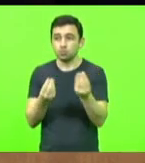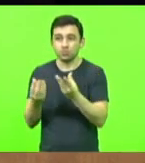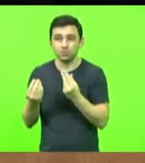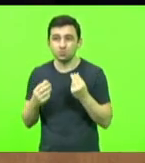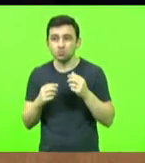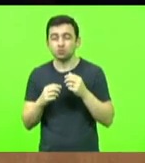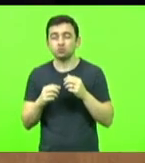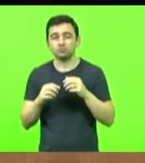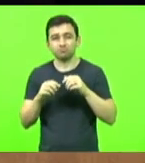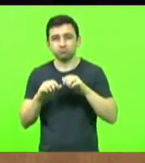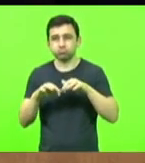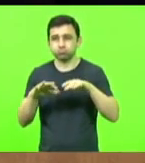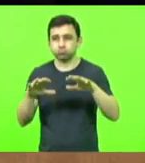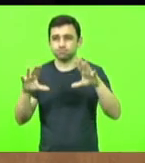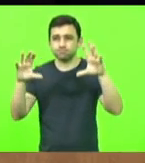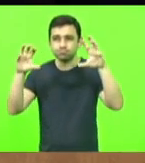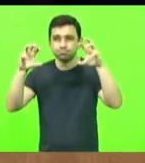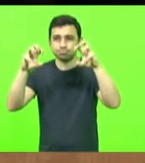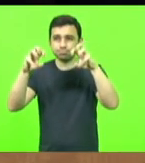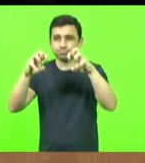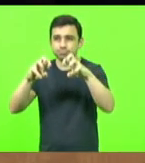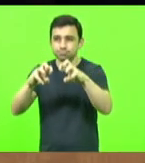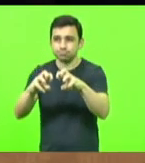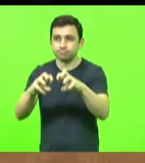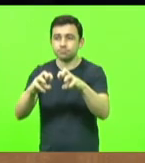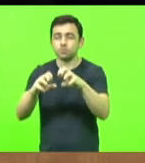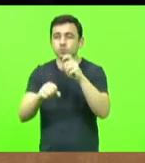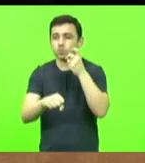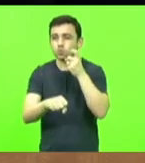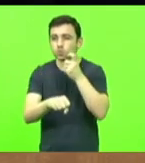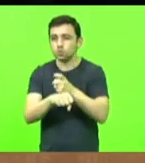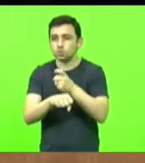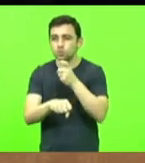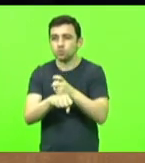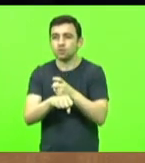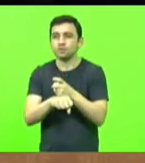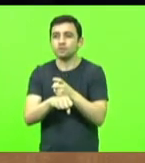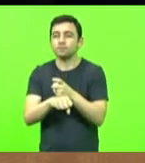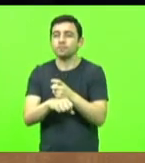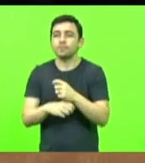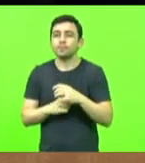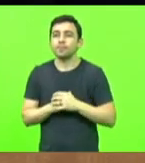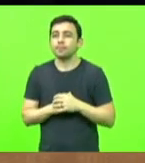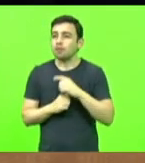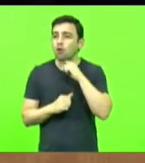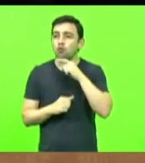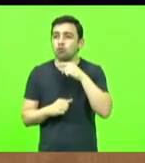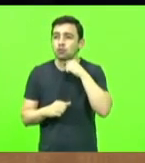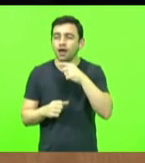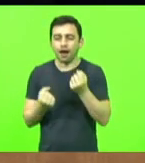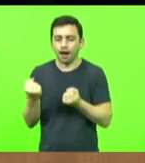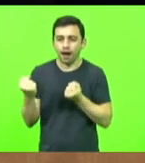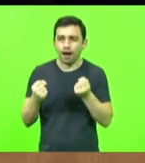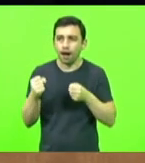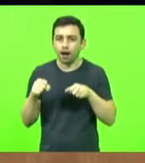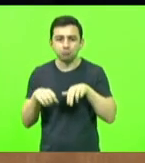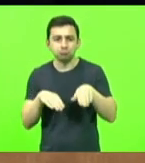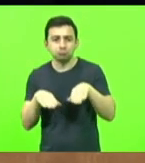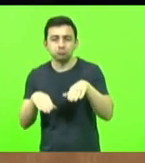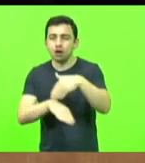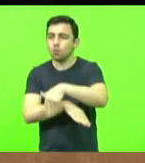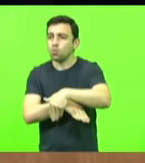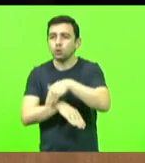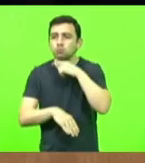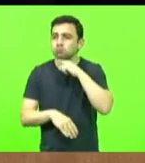negra, tornou-se muito denso, chegando a impossibilitar o trânsito de automóveis nas ruas.